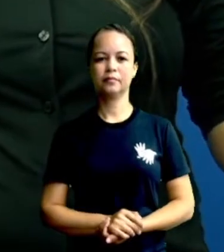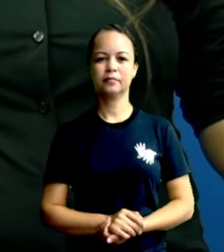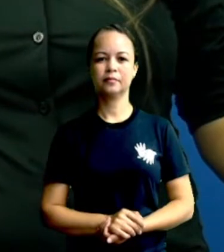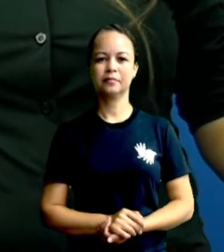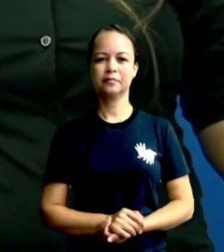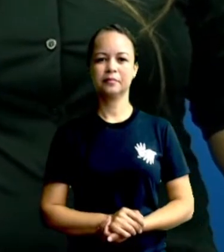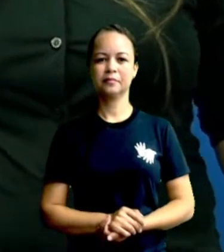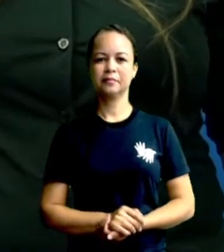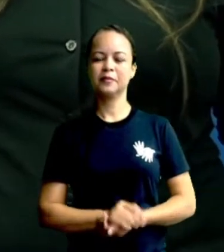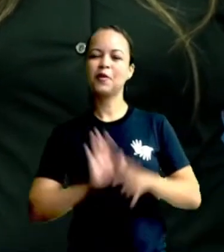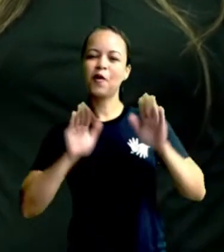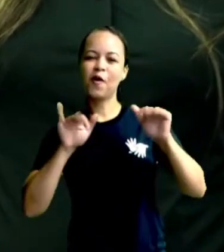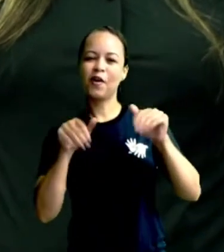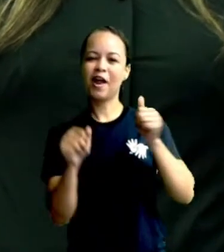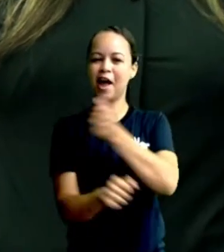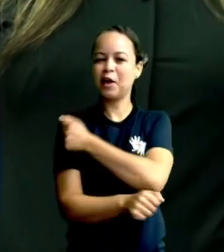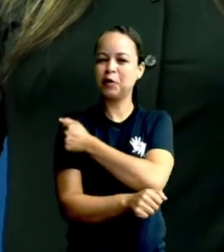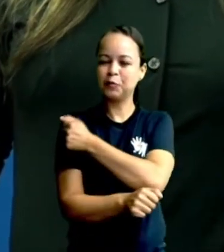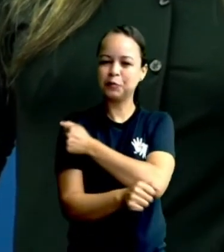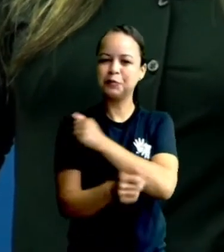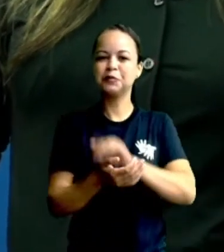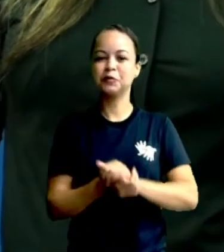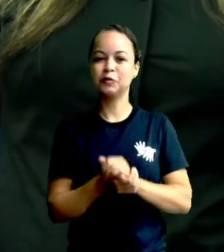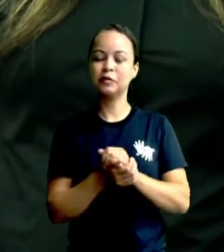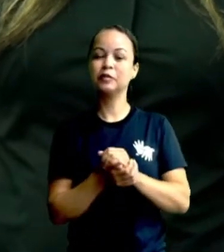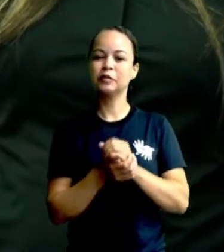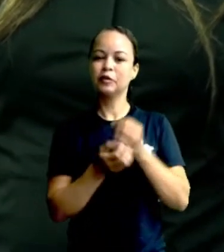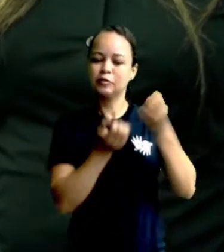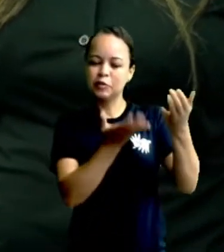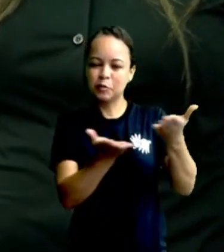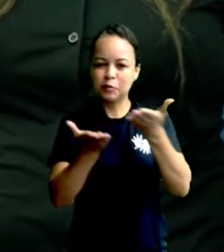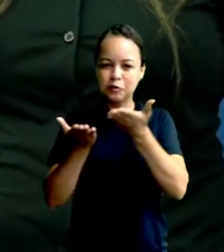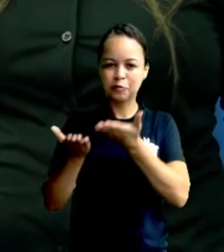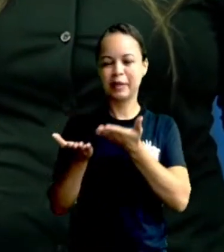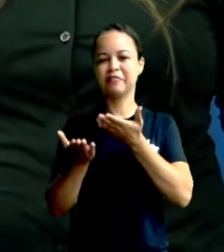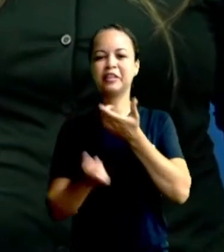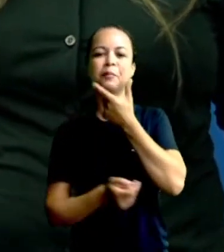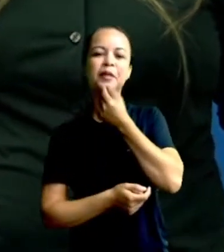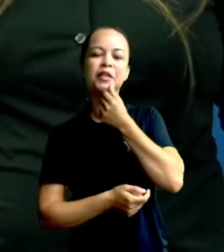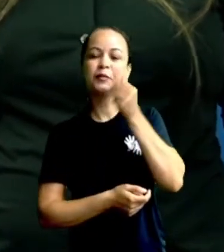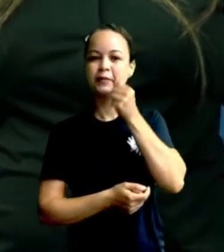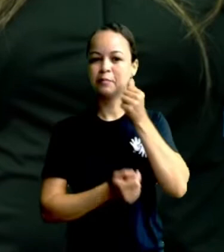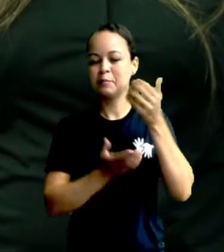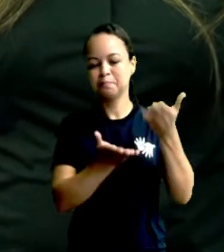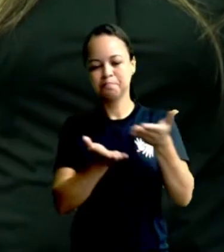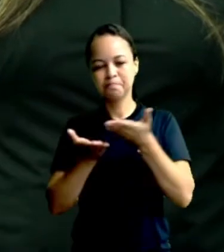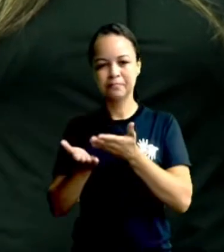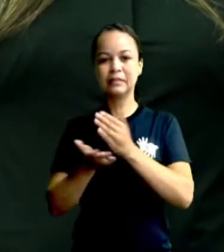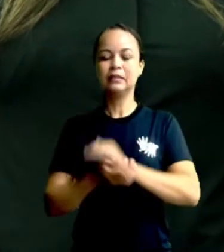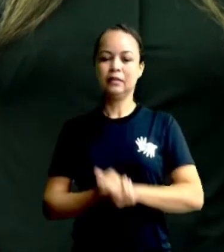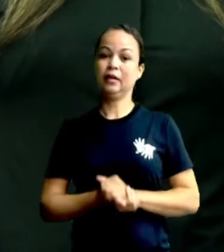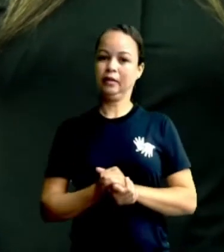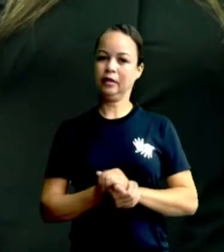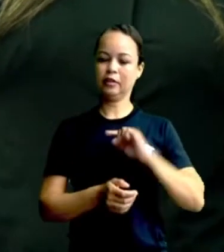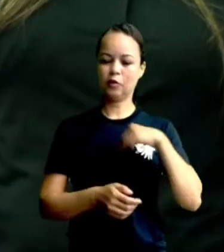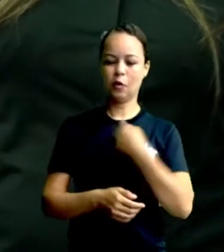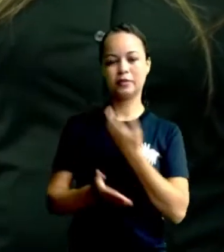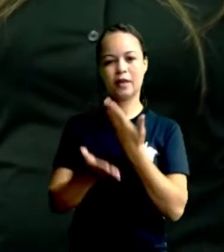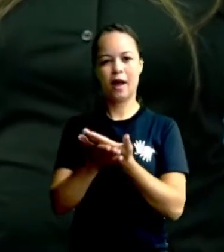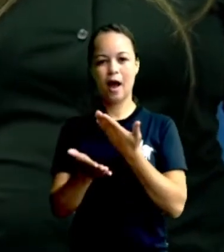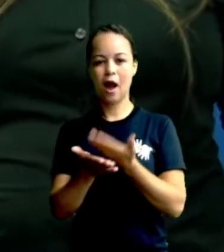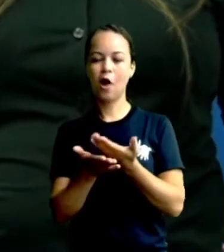Olá, olá, pessoal! Sejam muito bem-vindos e muito bem-vindas à nossa aula do Projeto